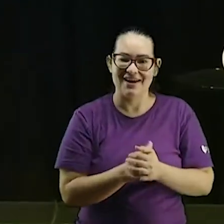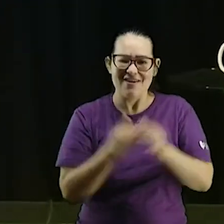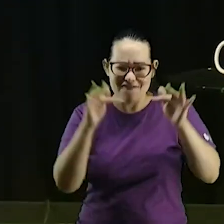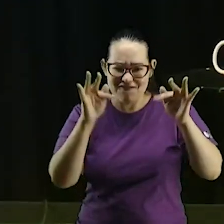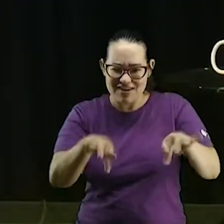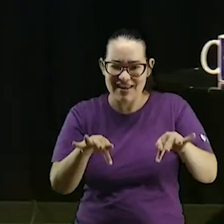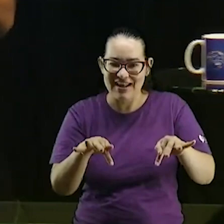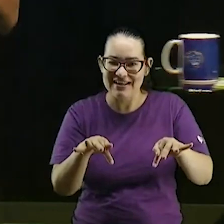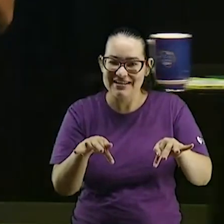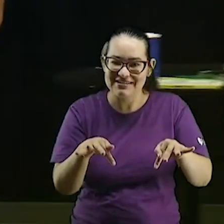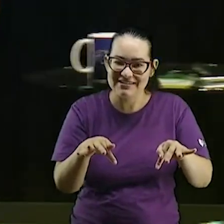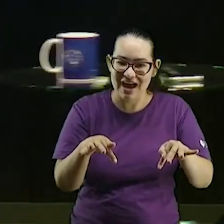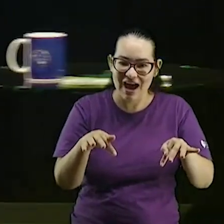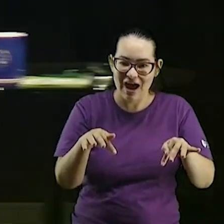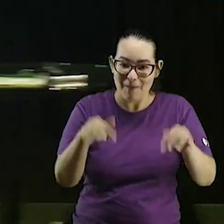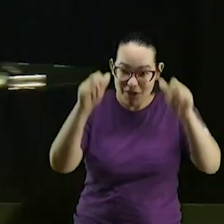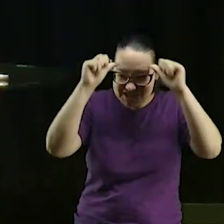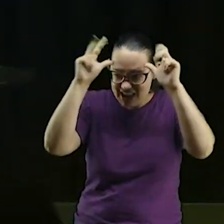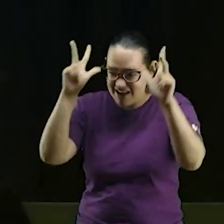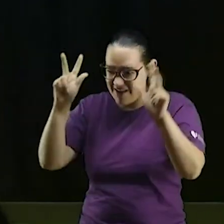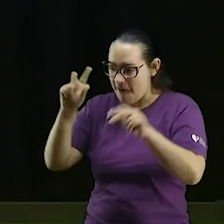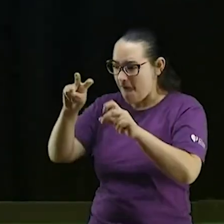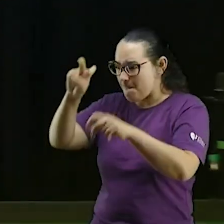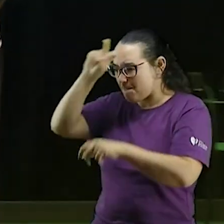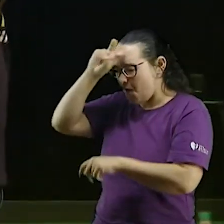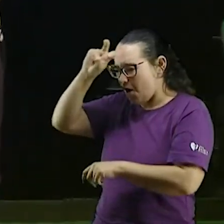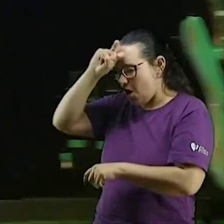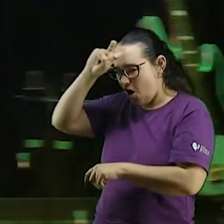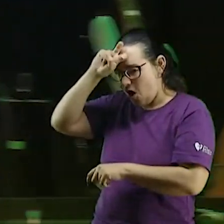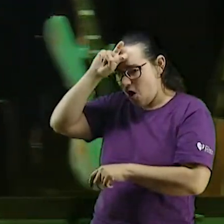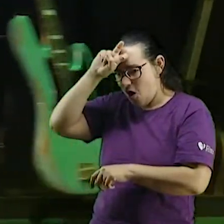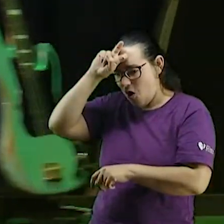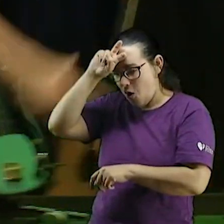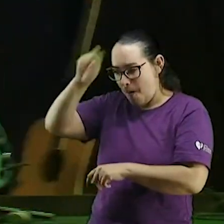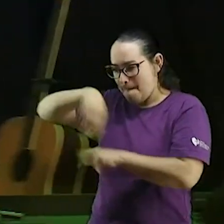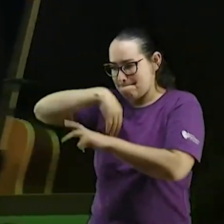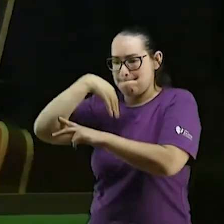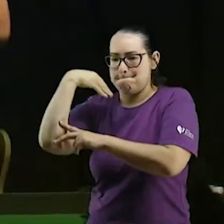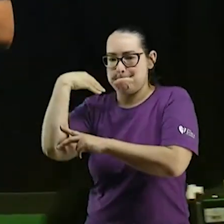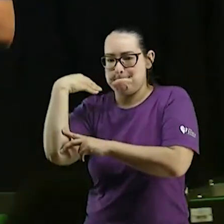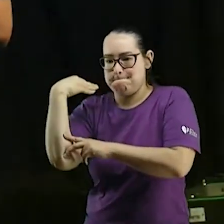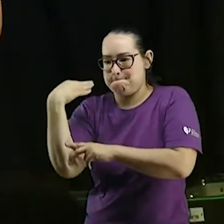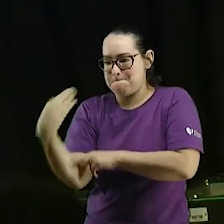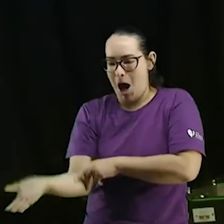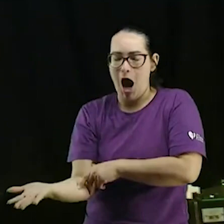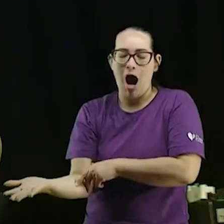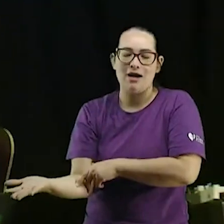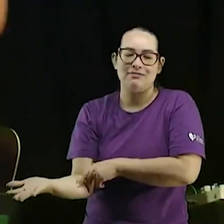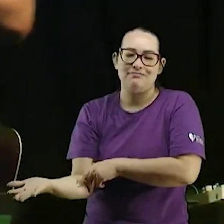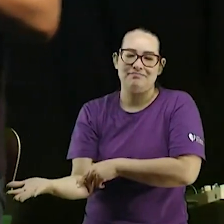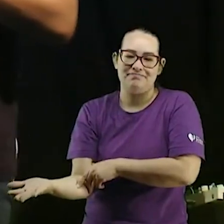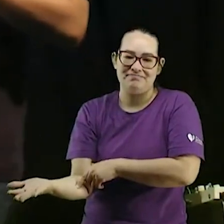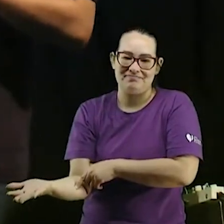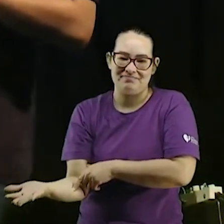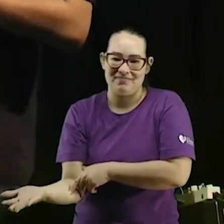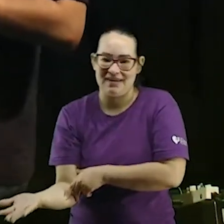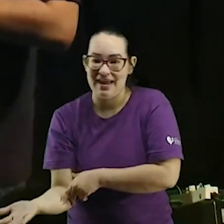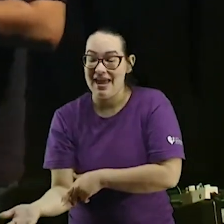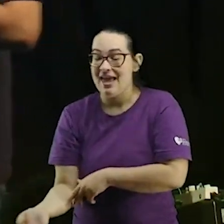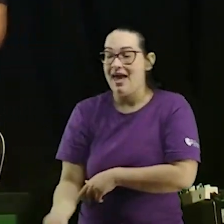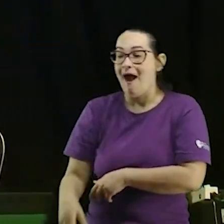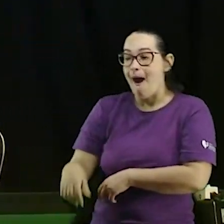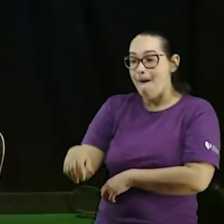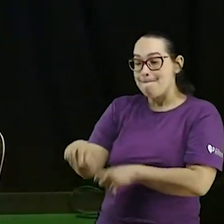no faraó e o faraó beija a lona vai a nocaute ele diz mas